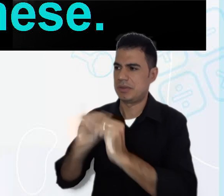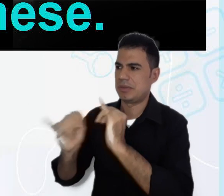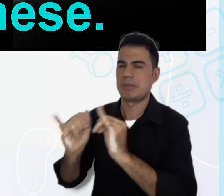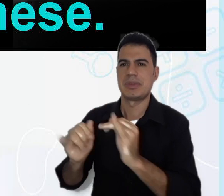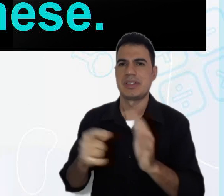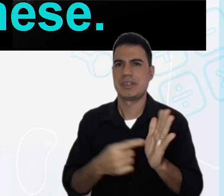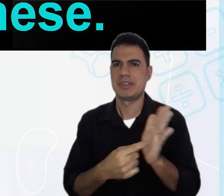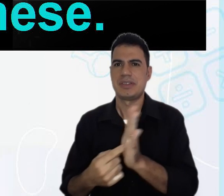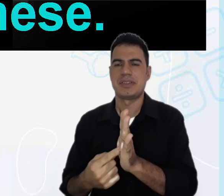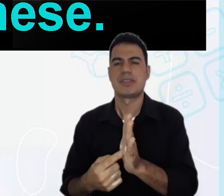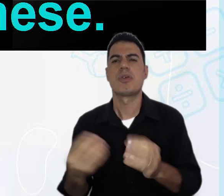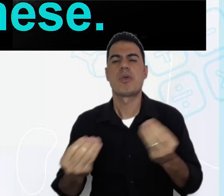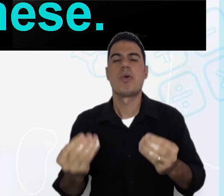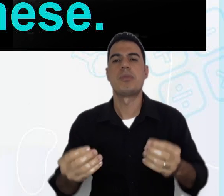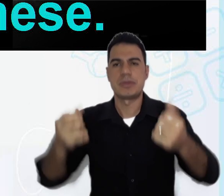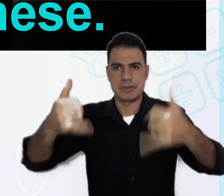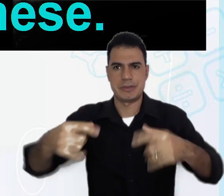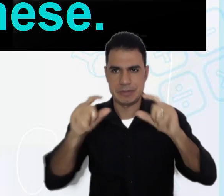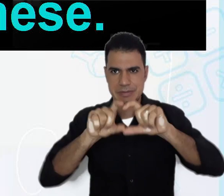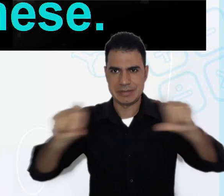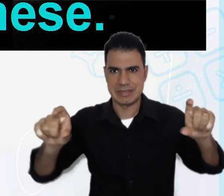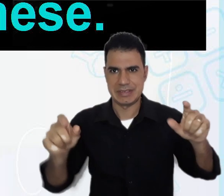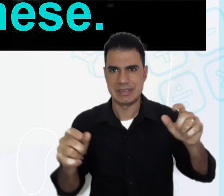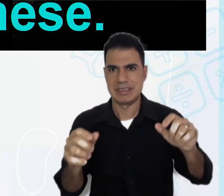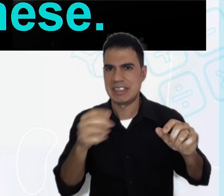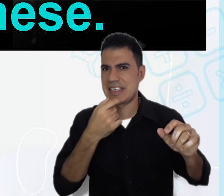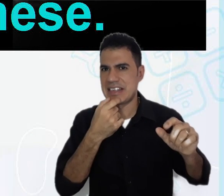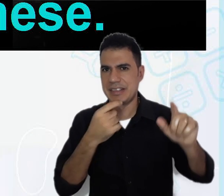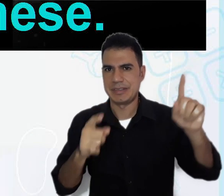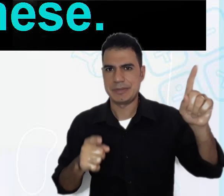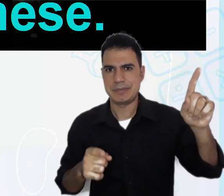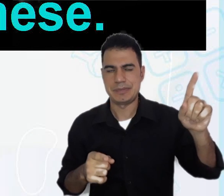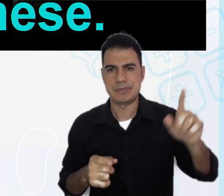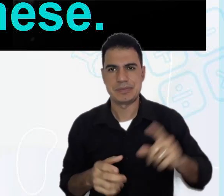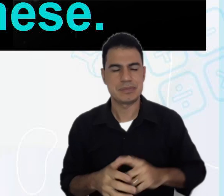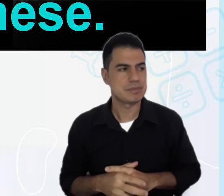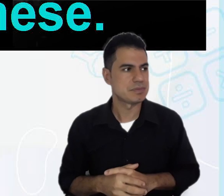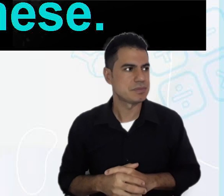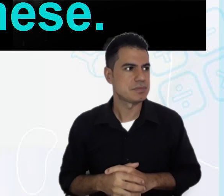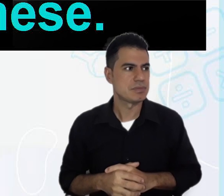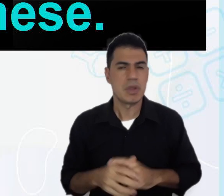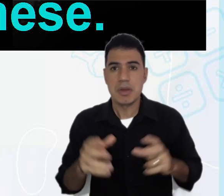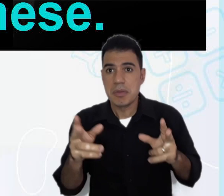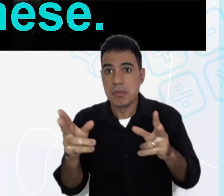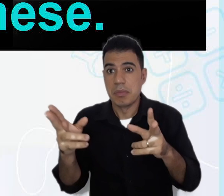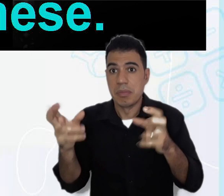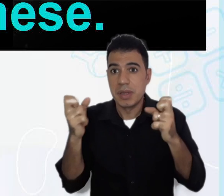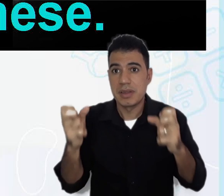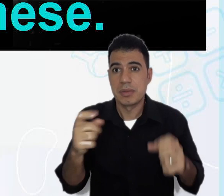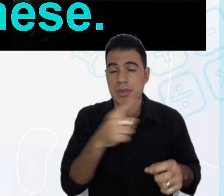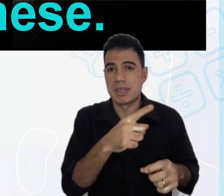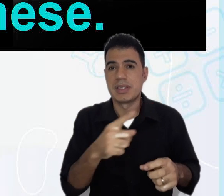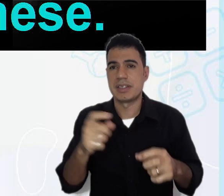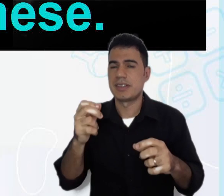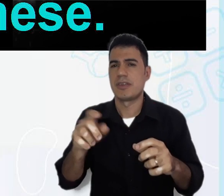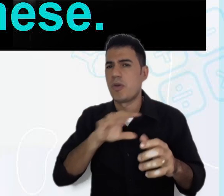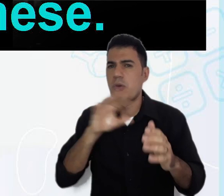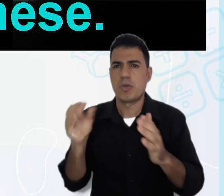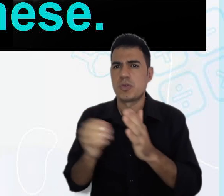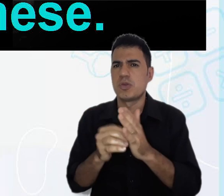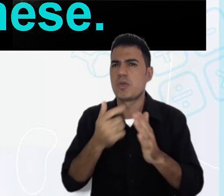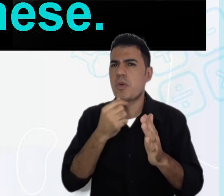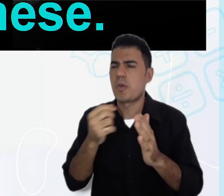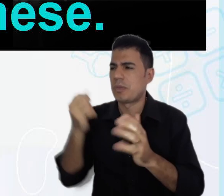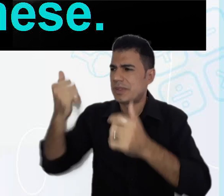She is 13 years old. And she is Japanese. Percebam que aí, seia pegou todas